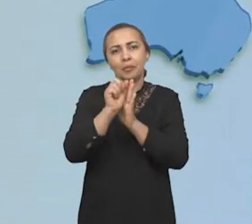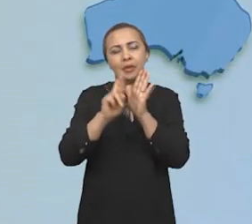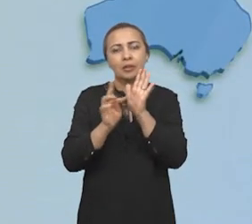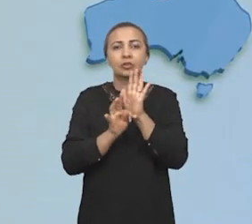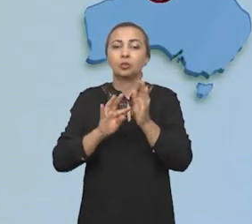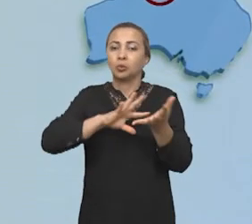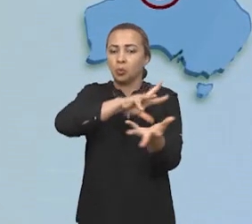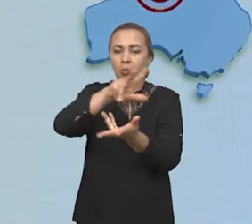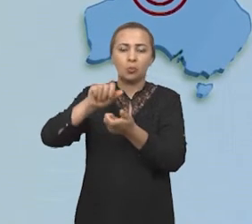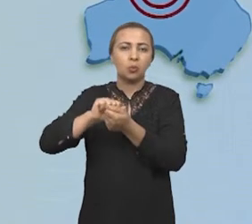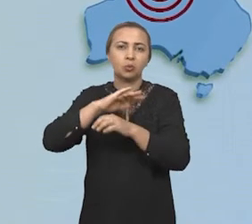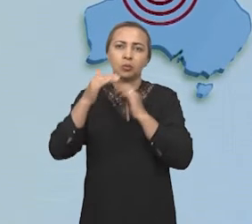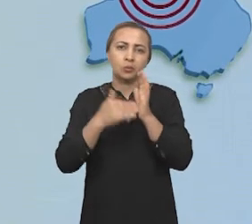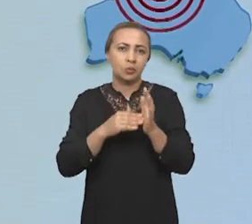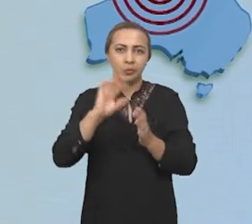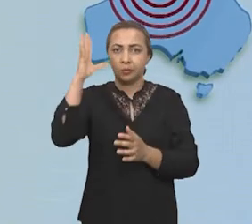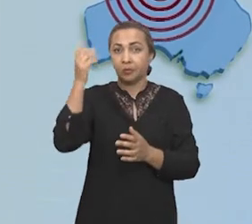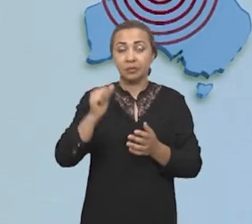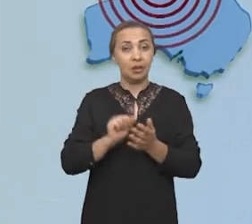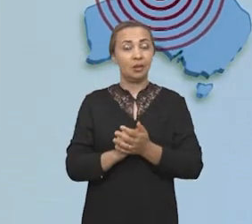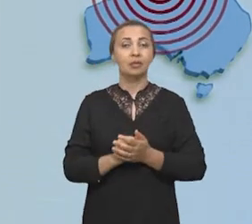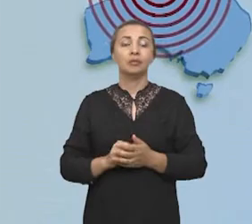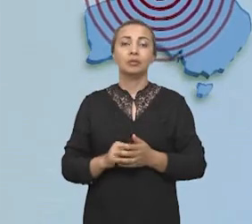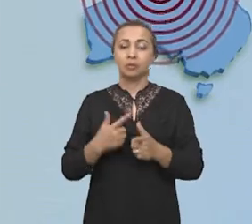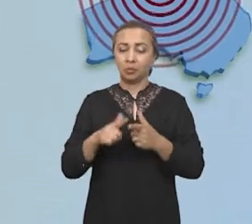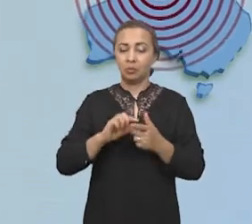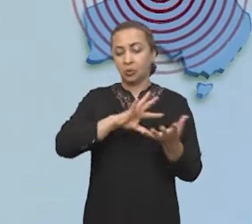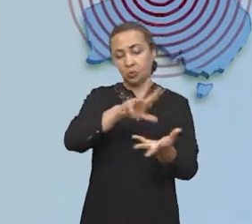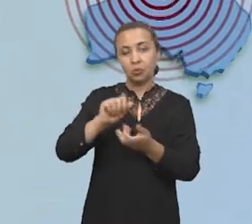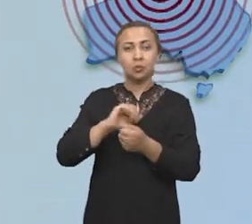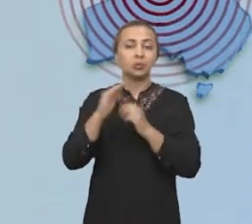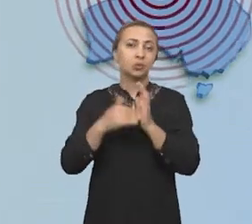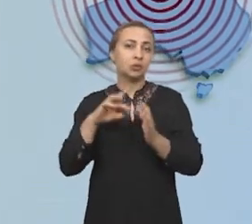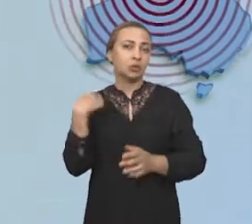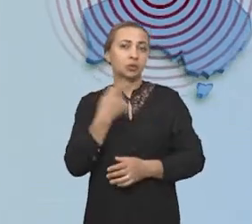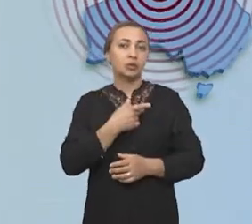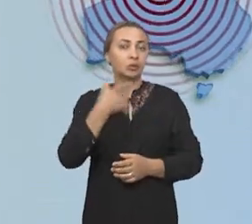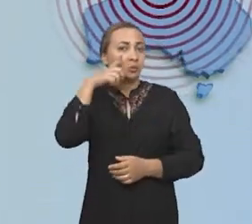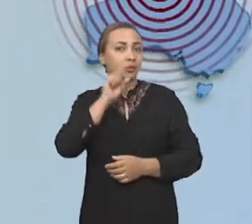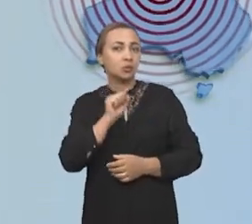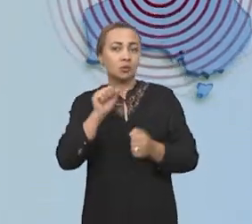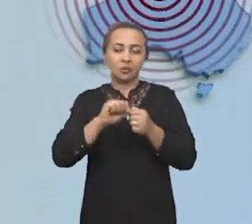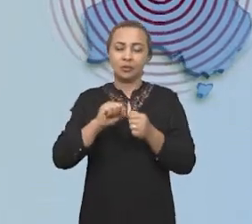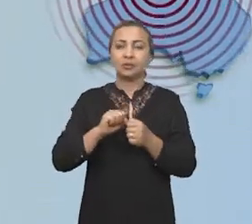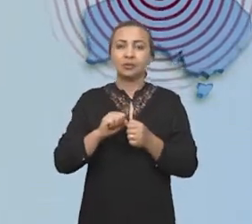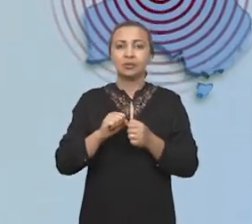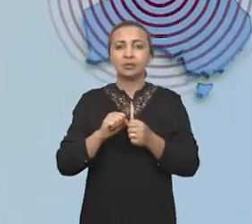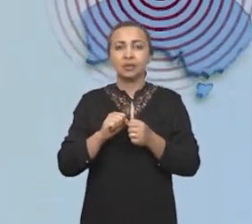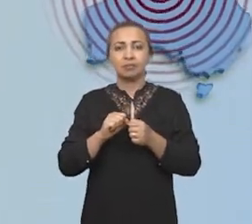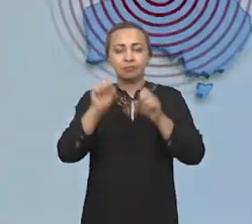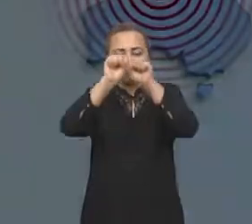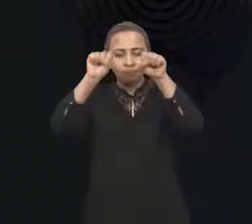do mundo inteiro, ocorrências de casos no mundo inteiro, e a gente, então, conseguiu fazer essa